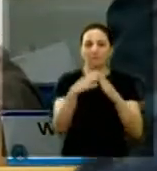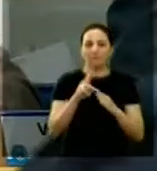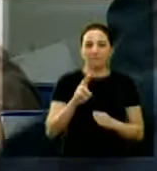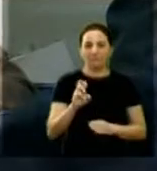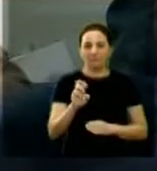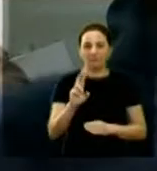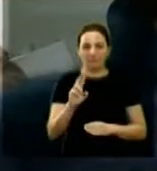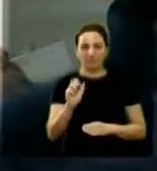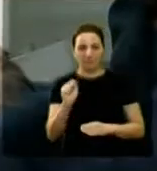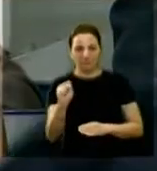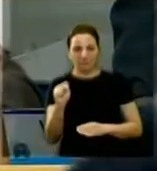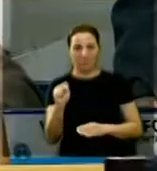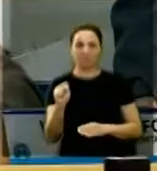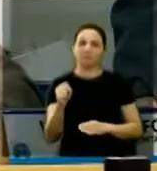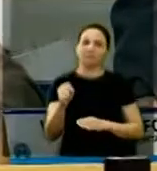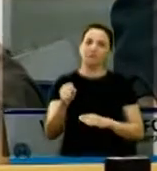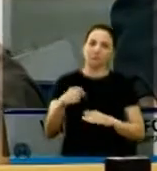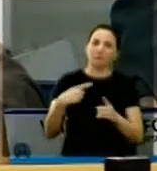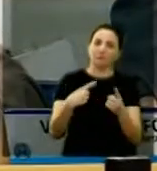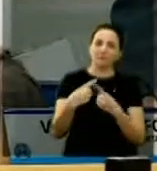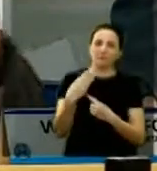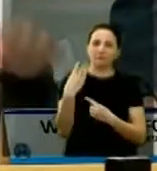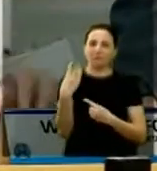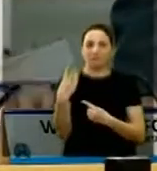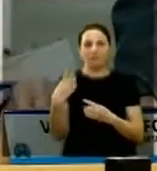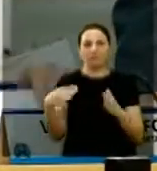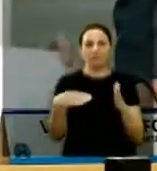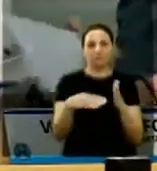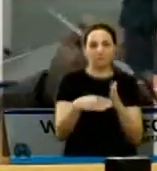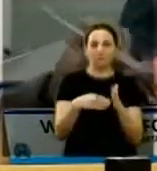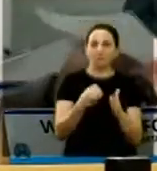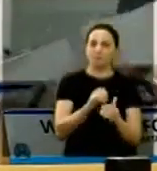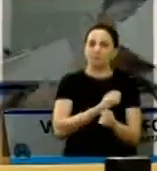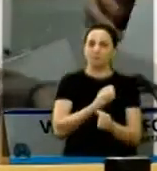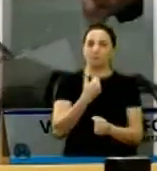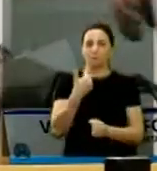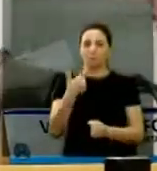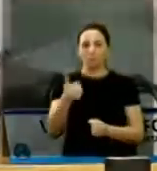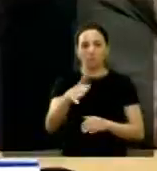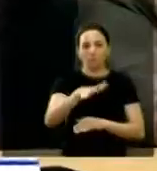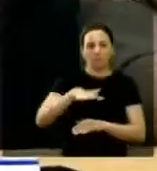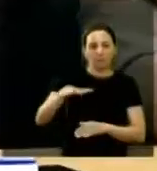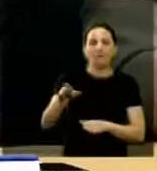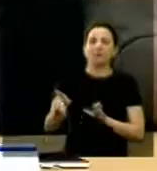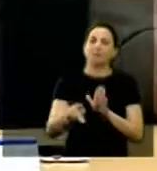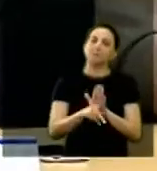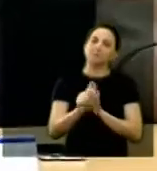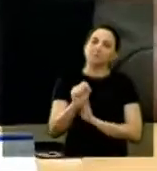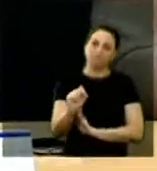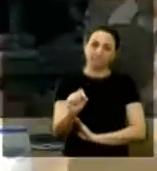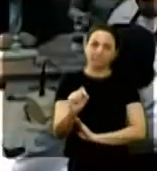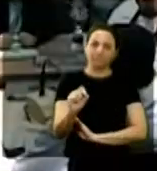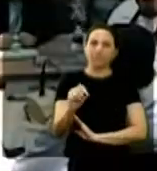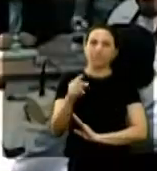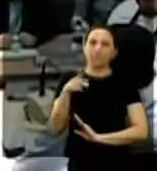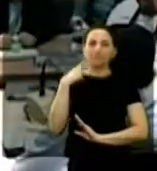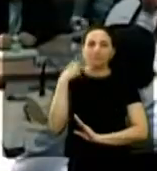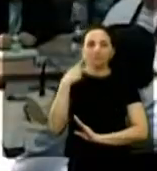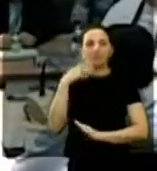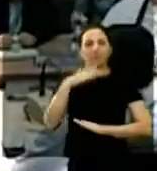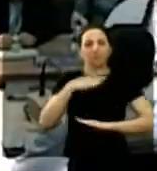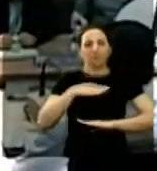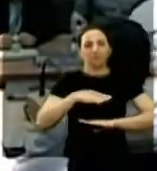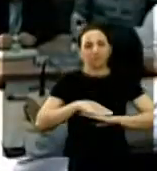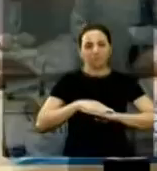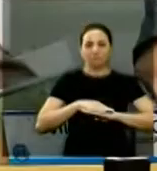Campo, com início à avenida 3 do término do loteamento 1, do mesmo loteamento. Em discussão, cerrada a discussão. Se os vereadores estiverem de acordo, permaneçam como